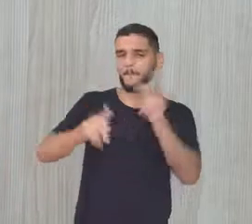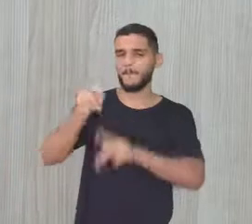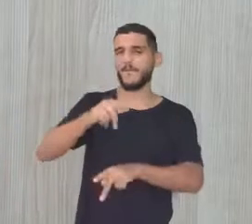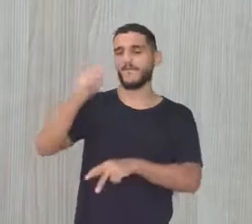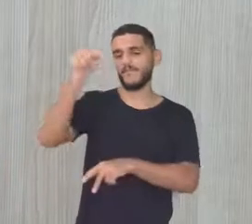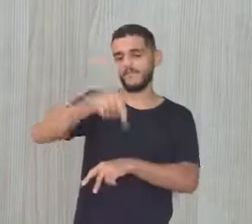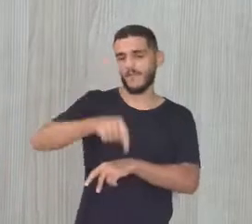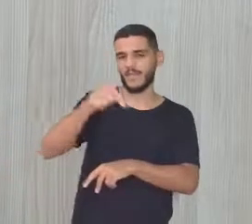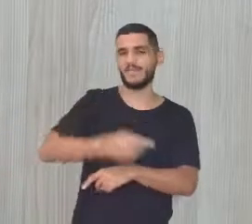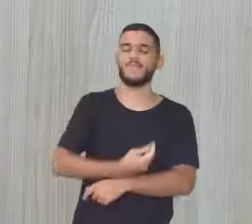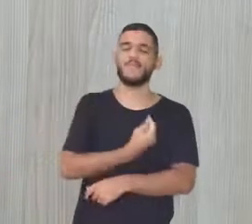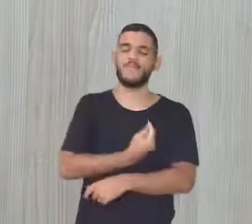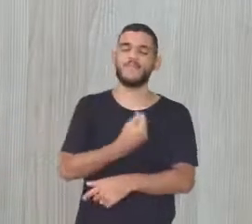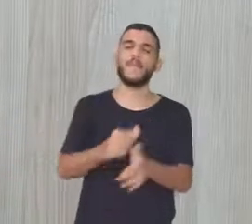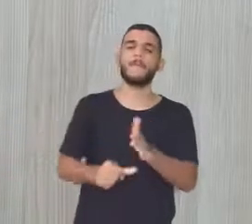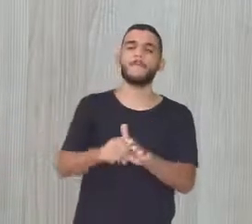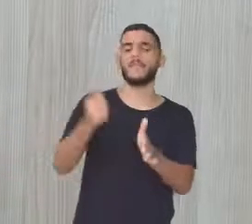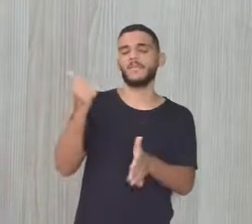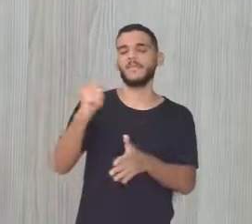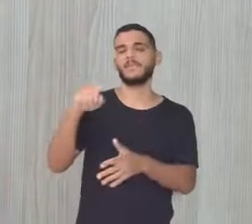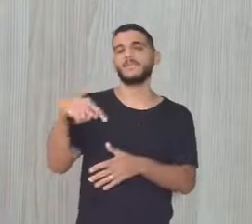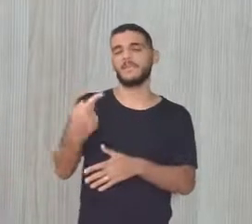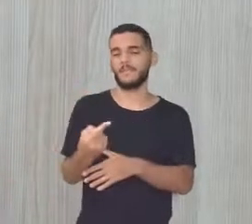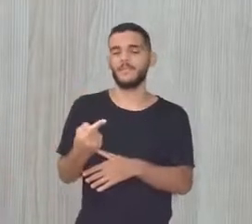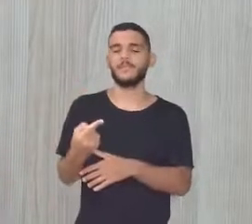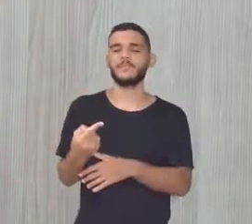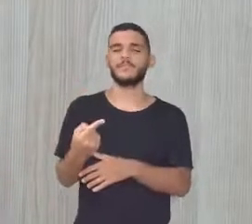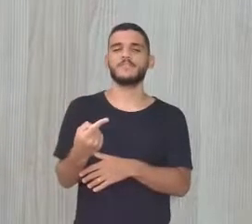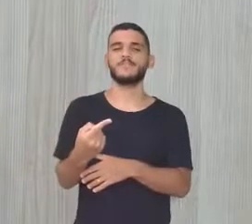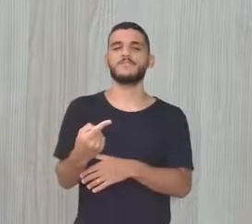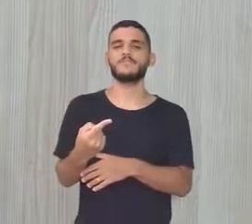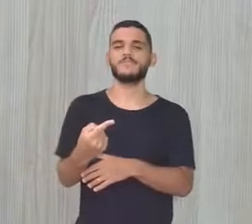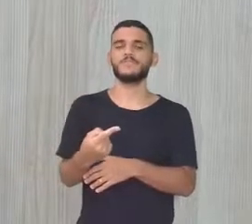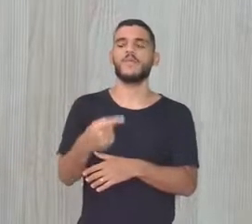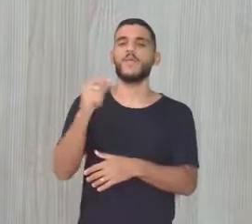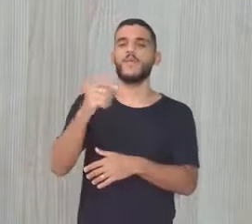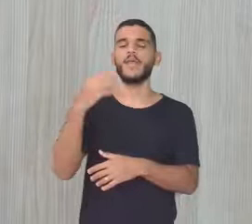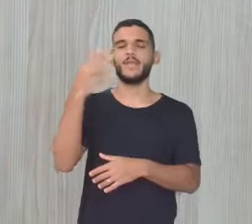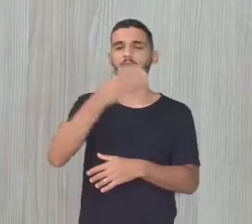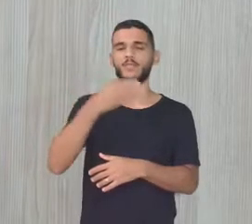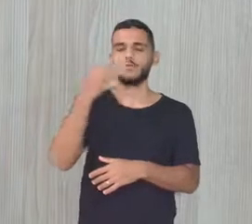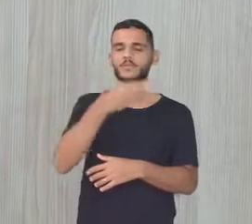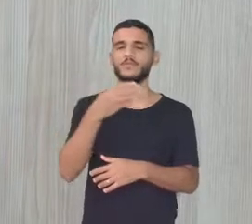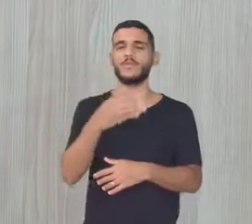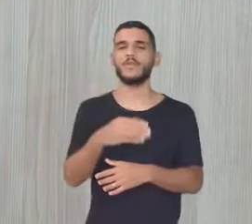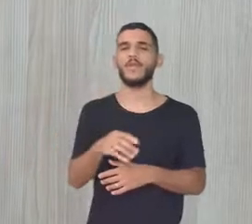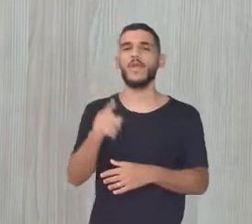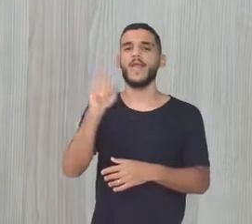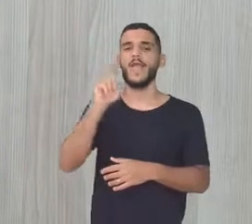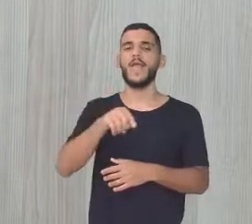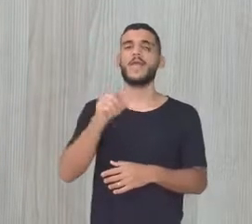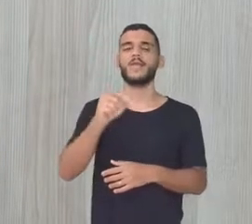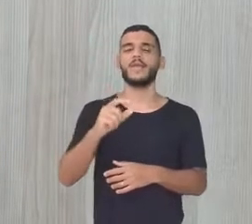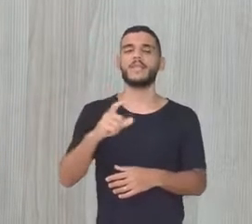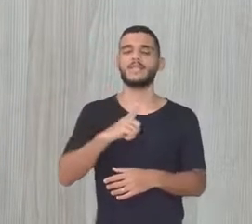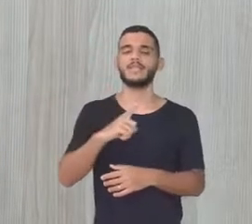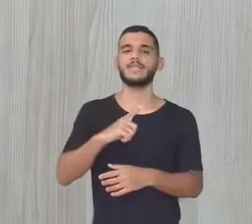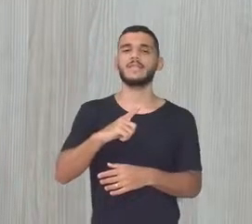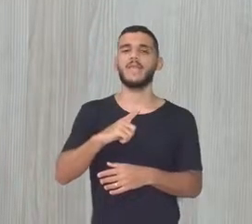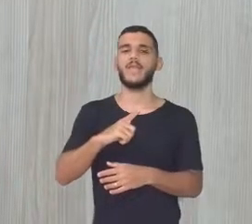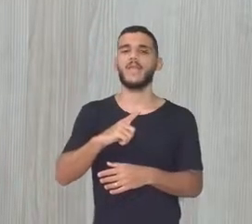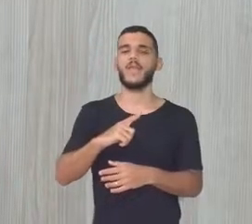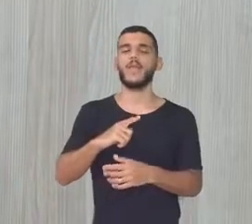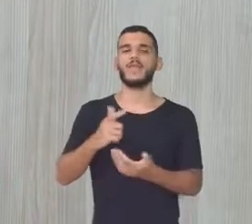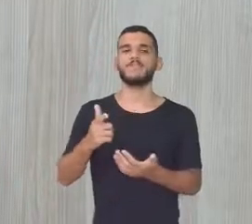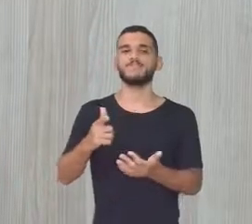Que aqui habitavam E em seguida O açúcar Que era um produto Lucrativo E que eles